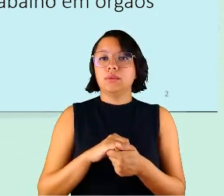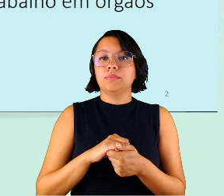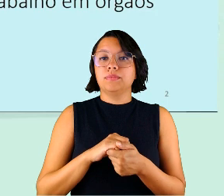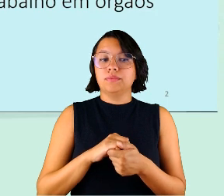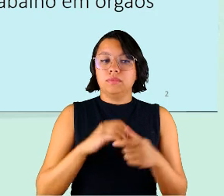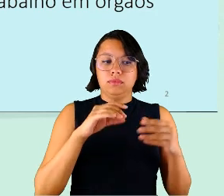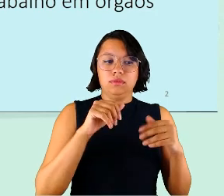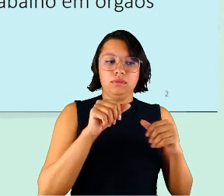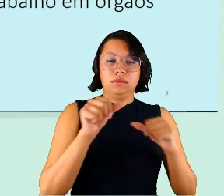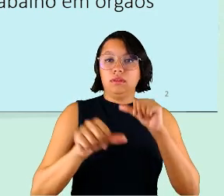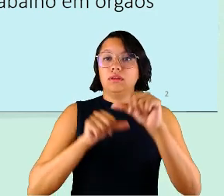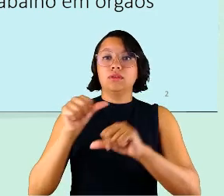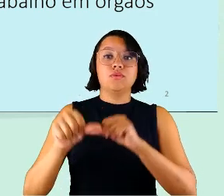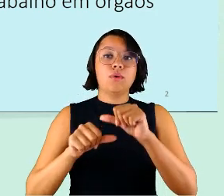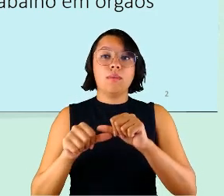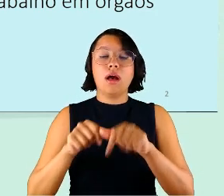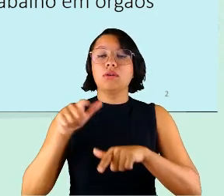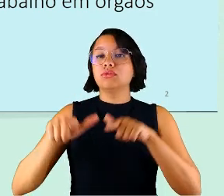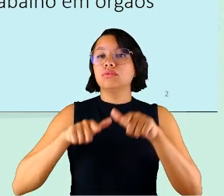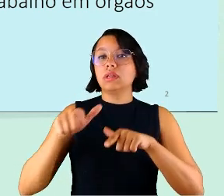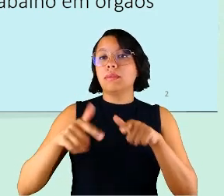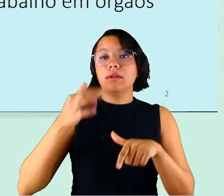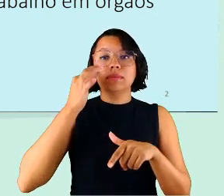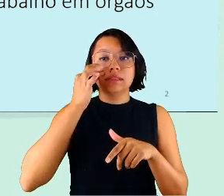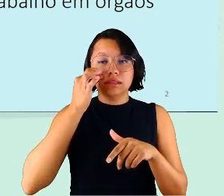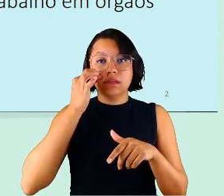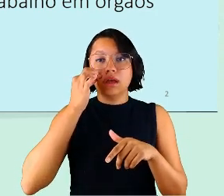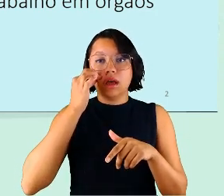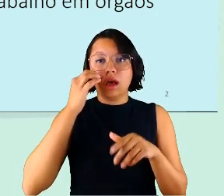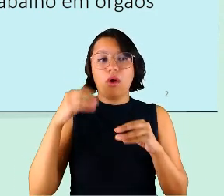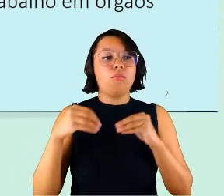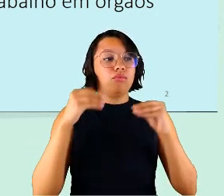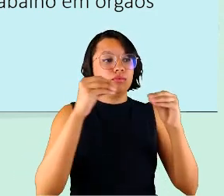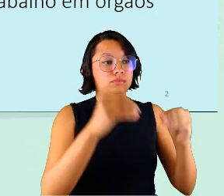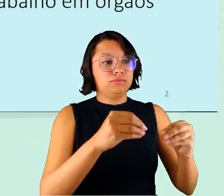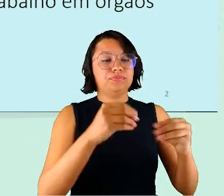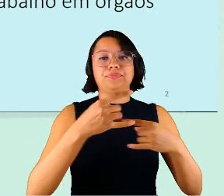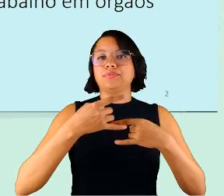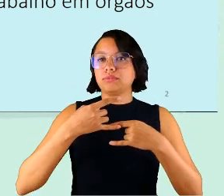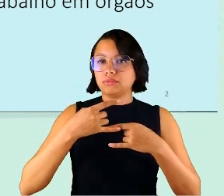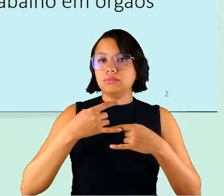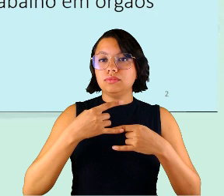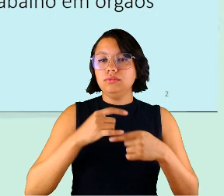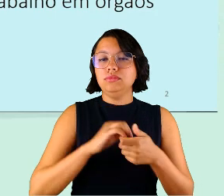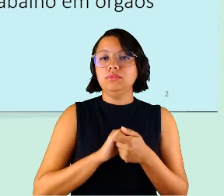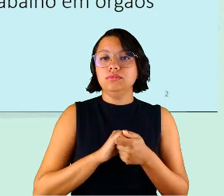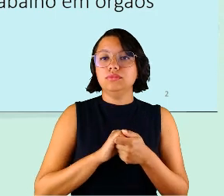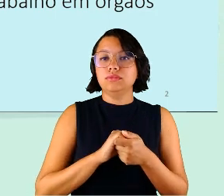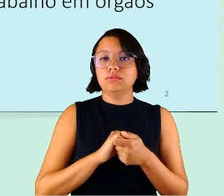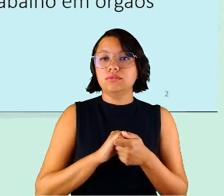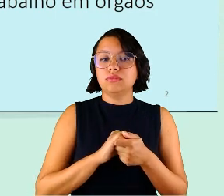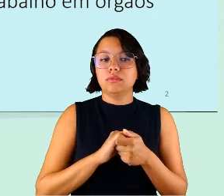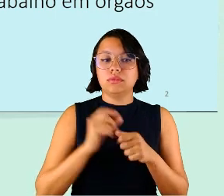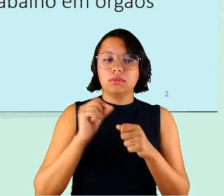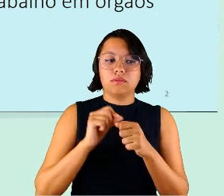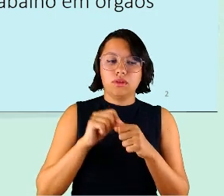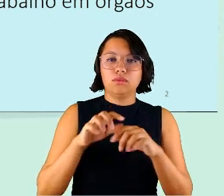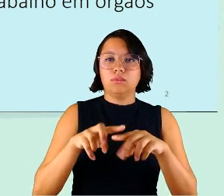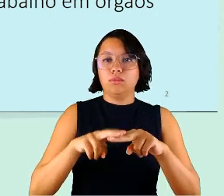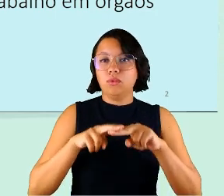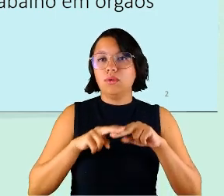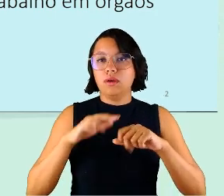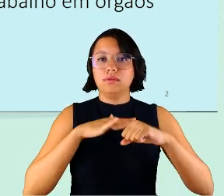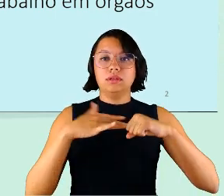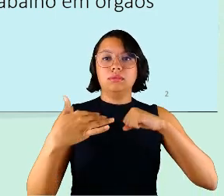migraram bruscamente do trabalho presencial para o trabalho remoto, induzido pela pandemia, então,